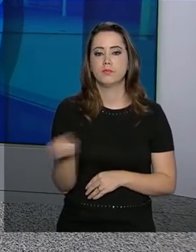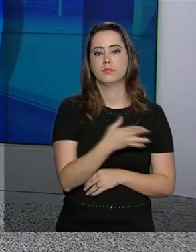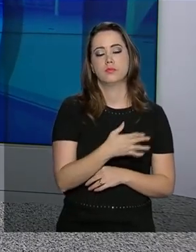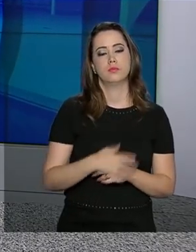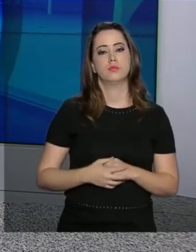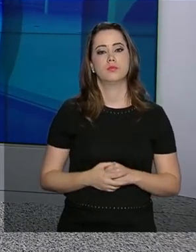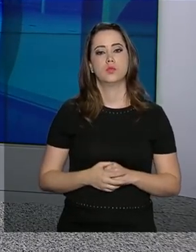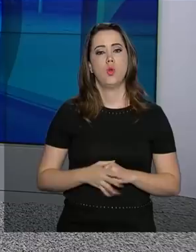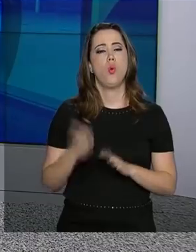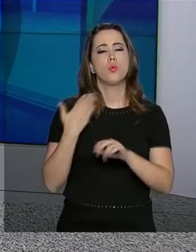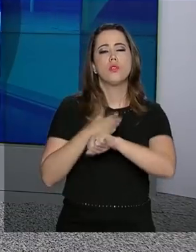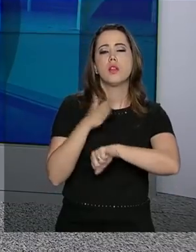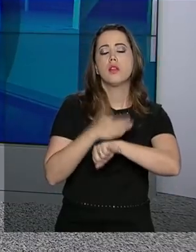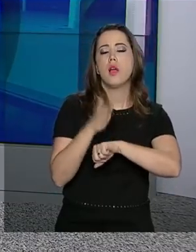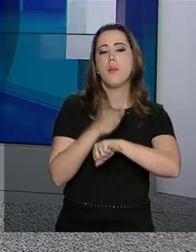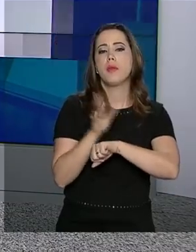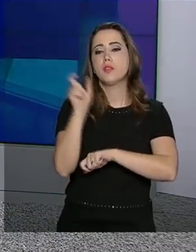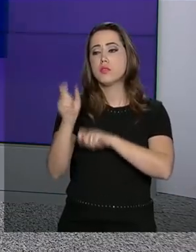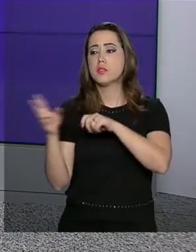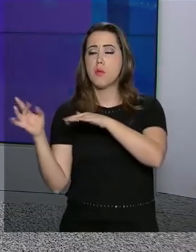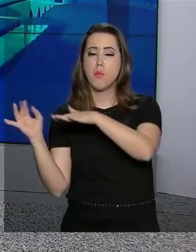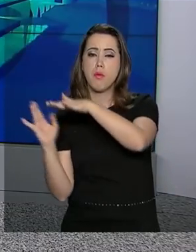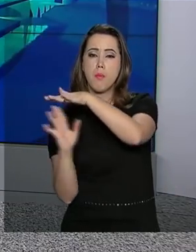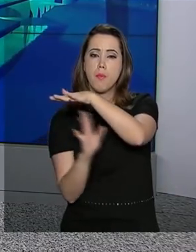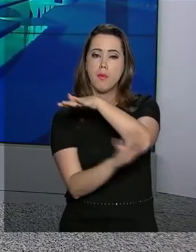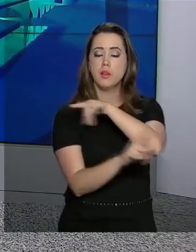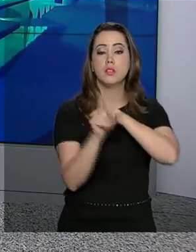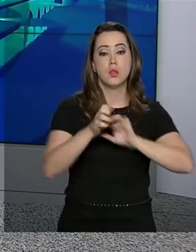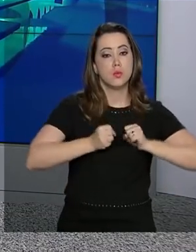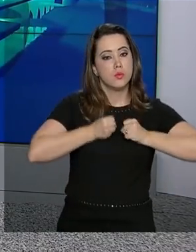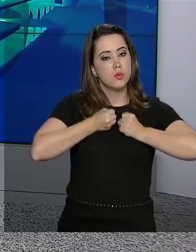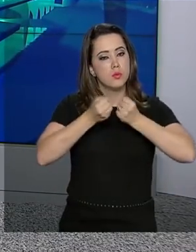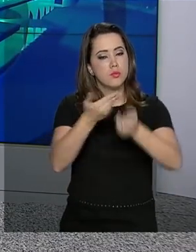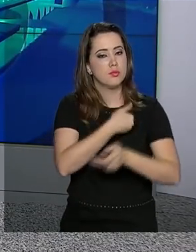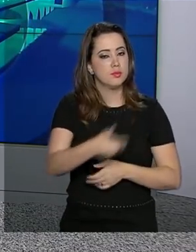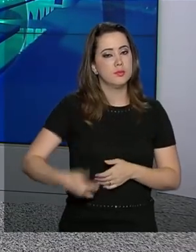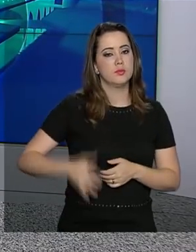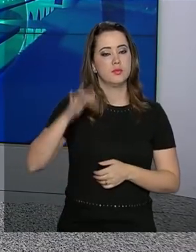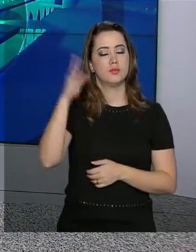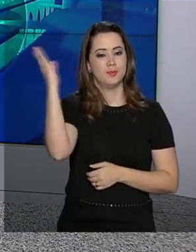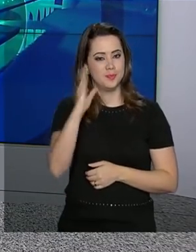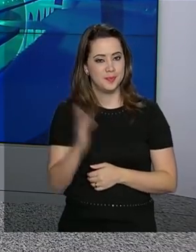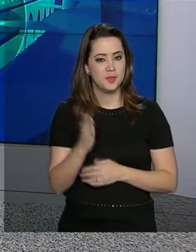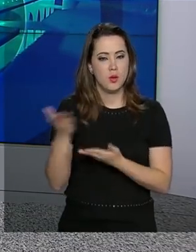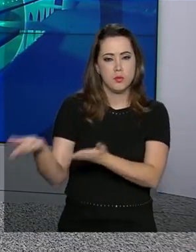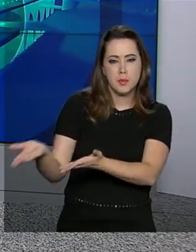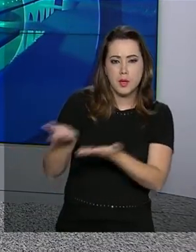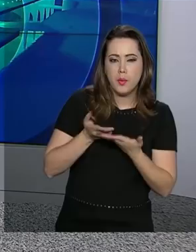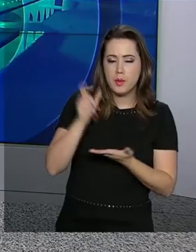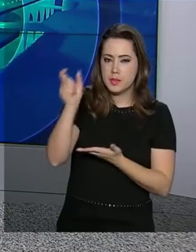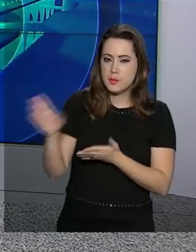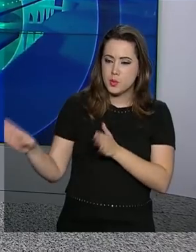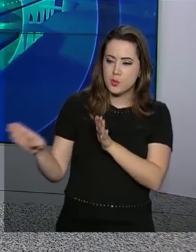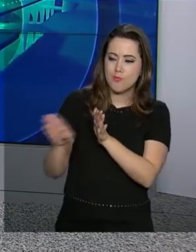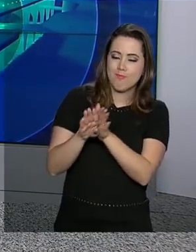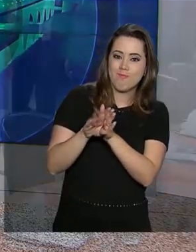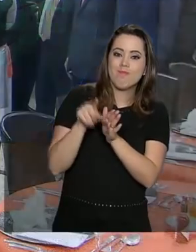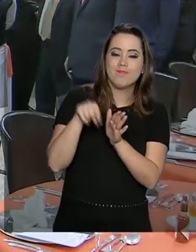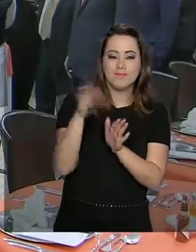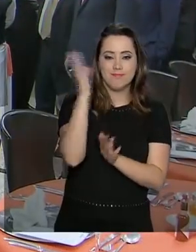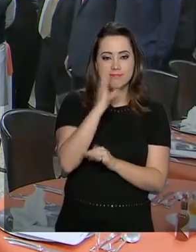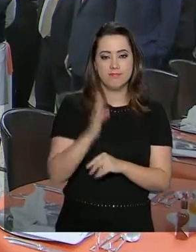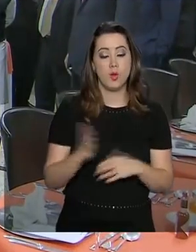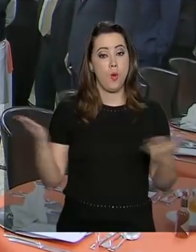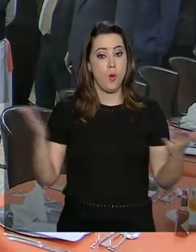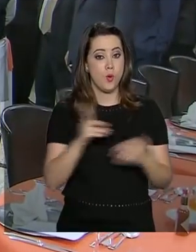vida. A qualificação dos imigrantes é um dos esforços do governo brasileiro para acolher quem chega. E